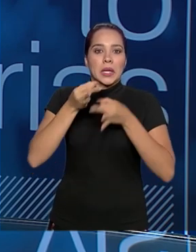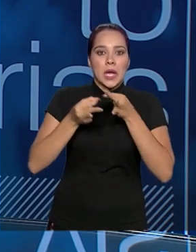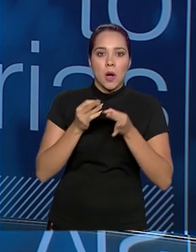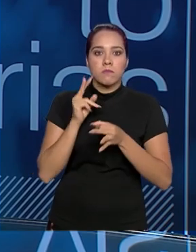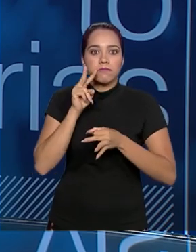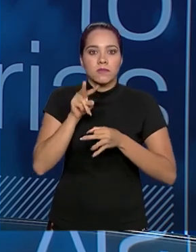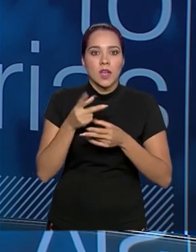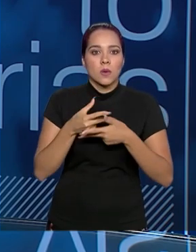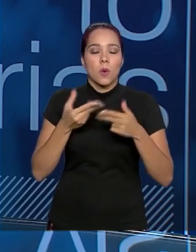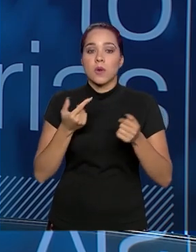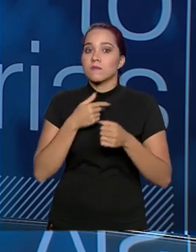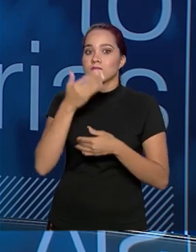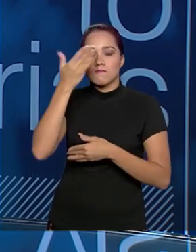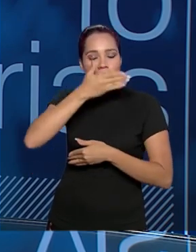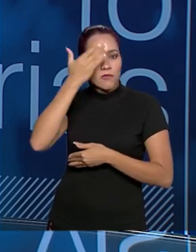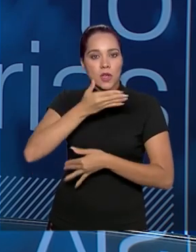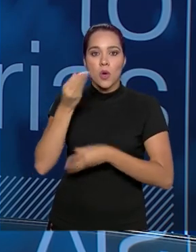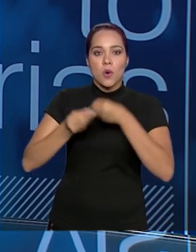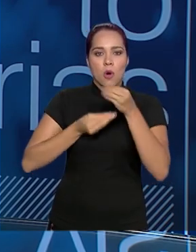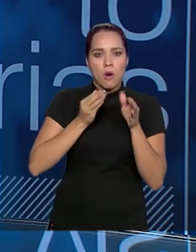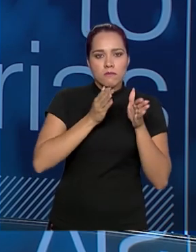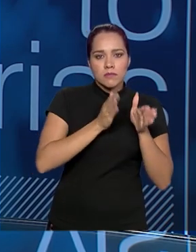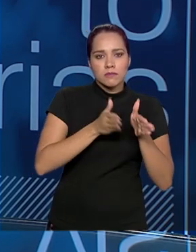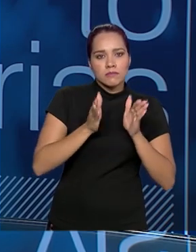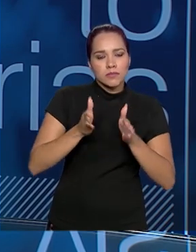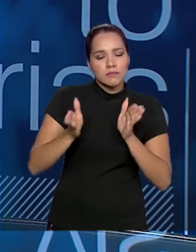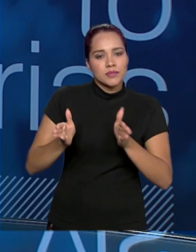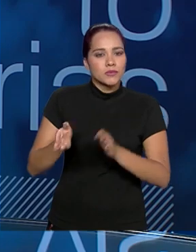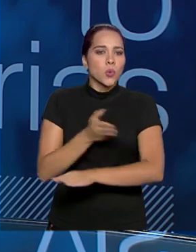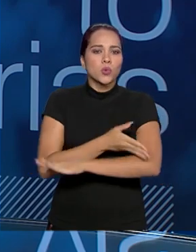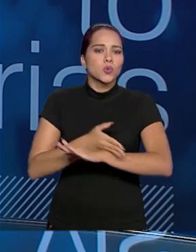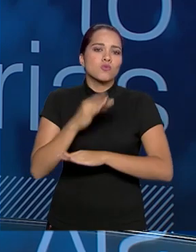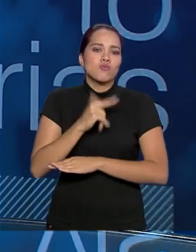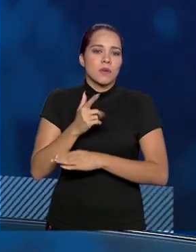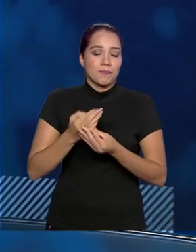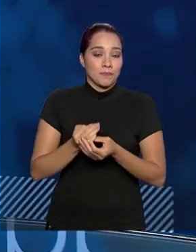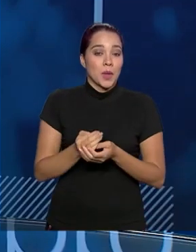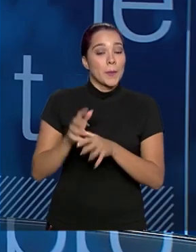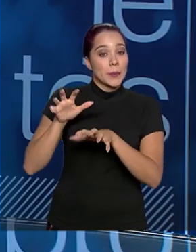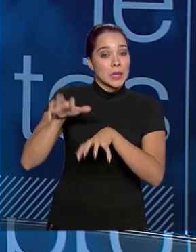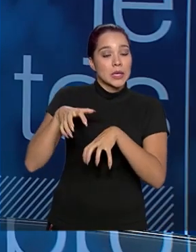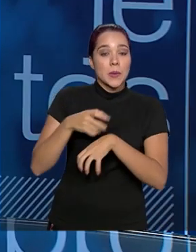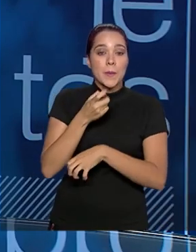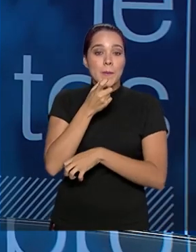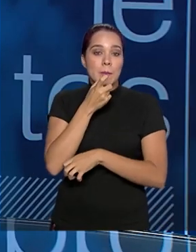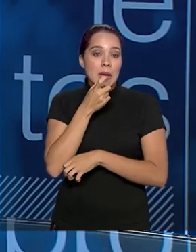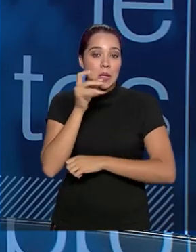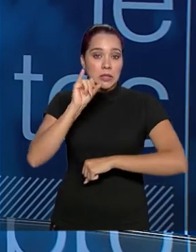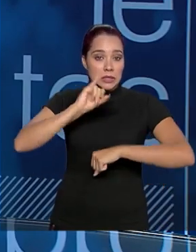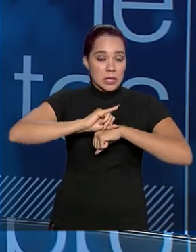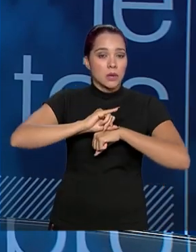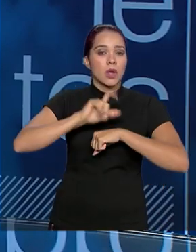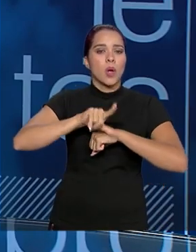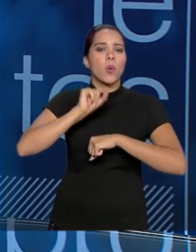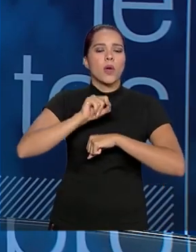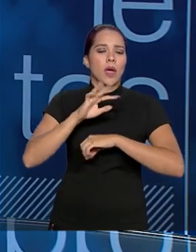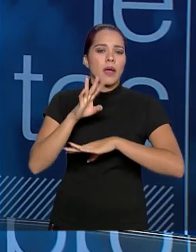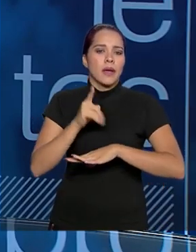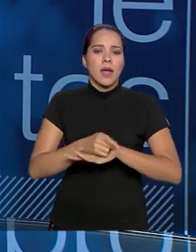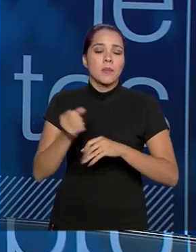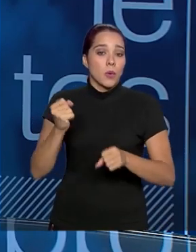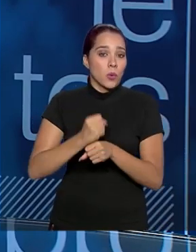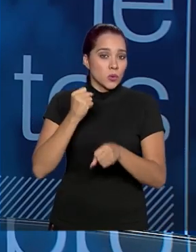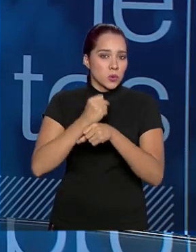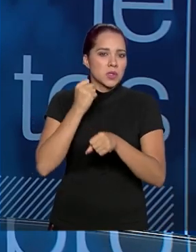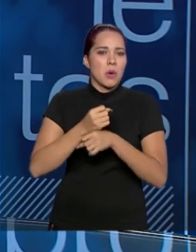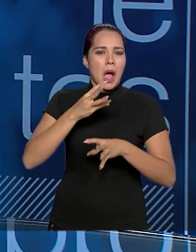grande massa, às vezes não vê aquele processo participar do dia a dia. Normalmente, a mineração mais próxima dos centros urbanos são a mineração para construção